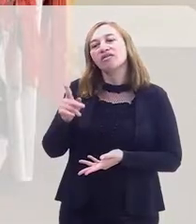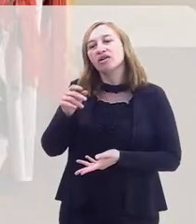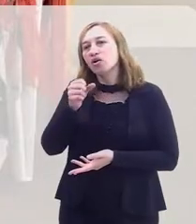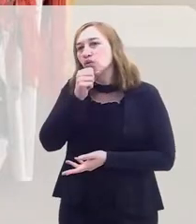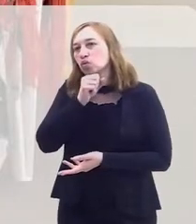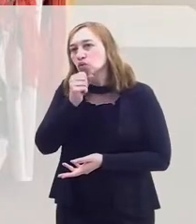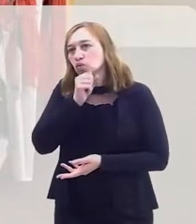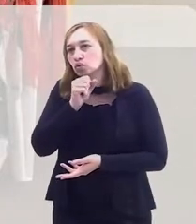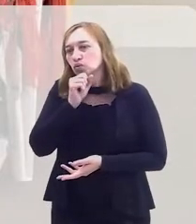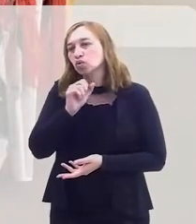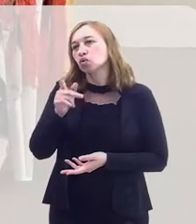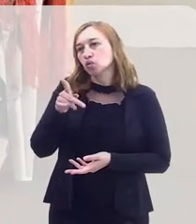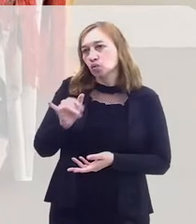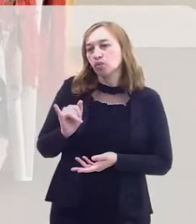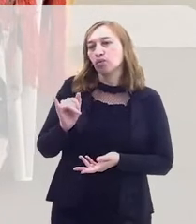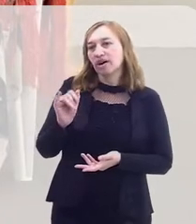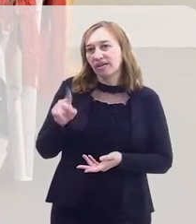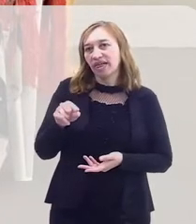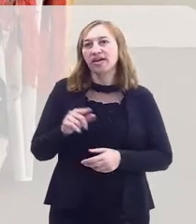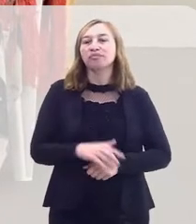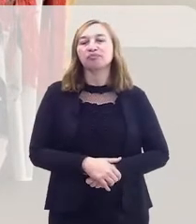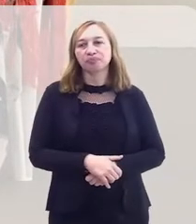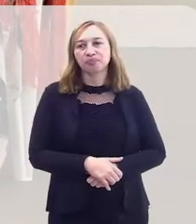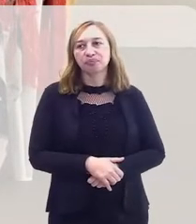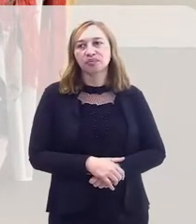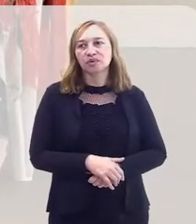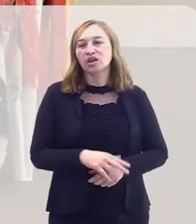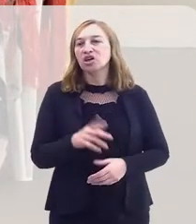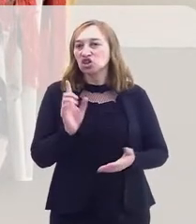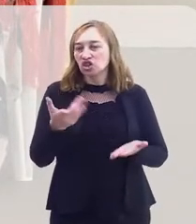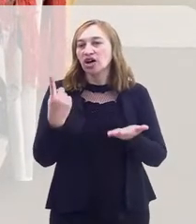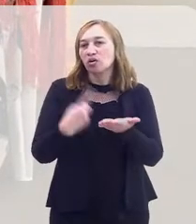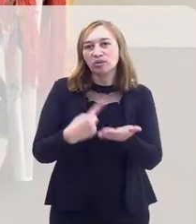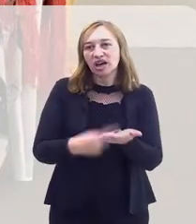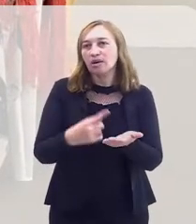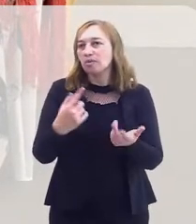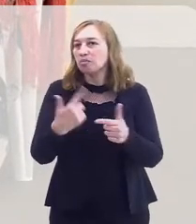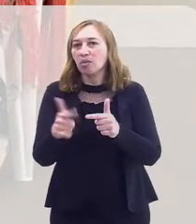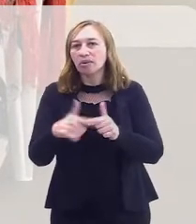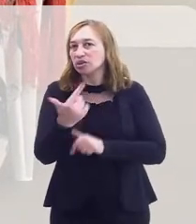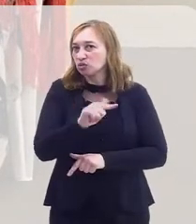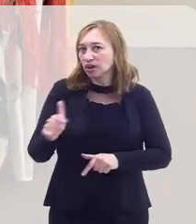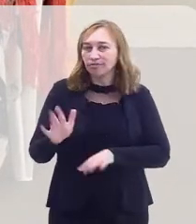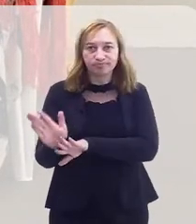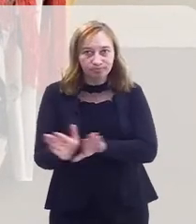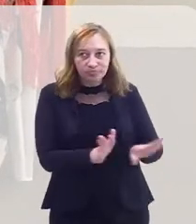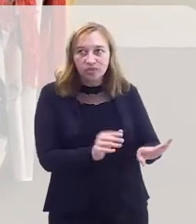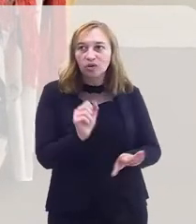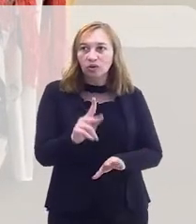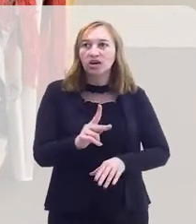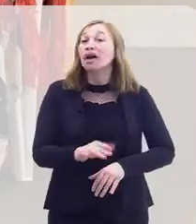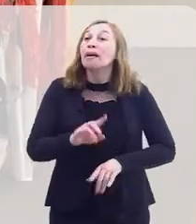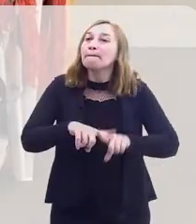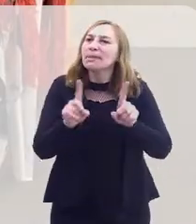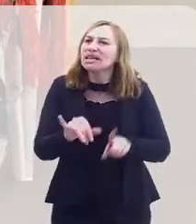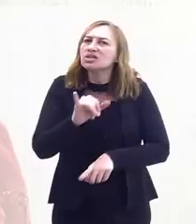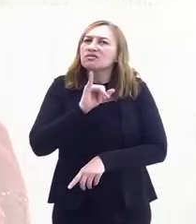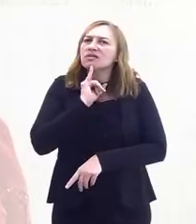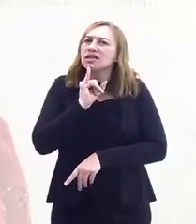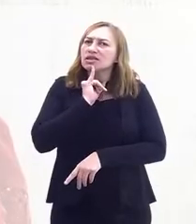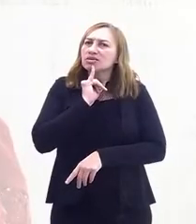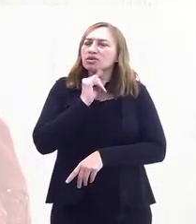pais, isso. Perfeito. Já é uma coisa acordada, que nunca dá problema. É isso aí. Tá. Mas eu,